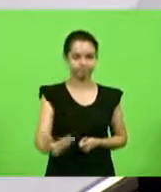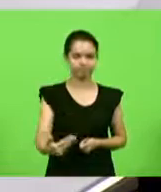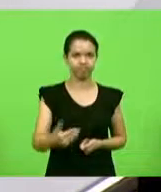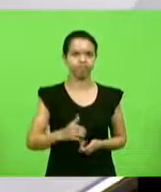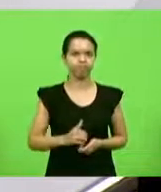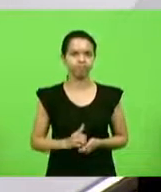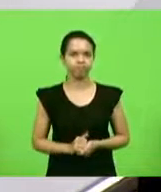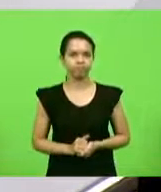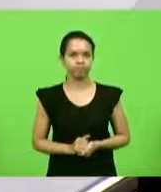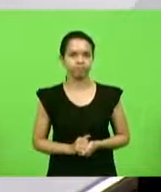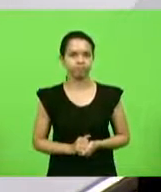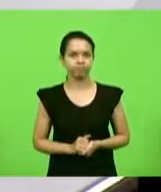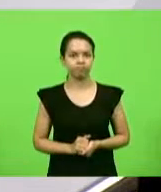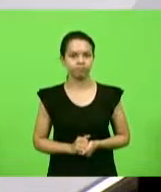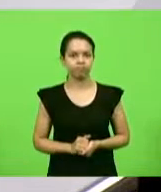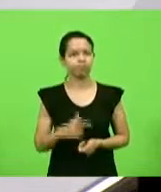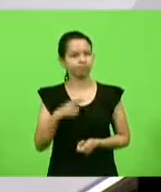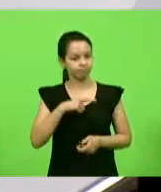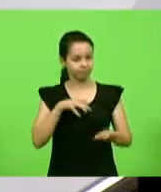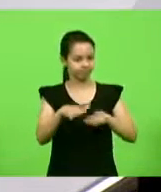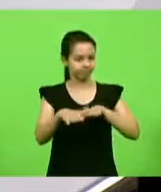Um tráfico intenso,